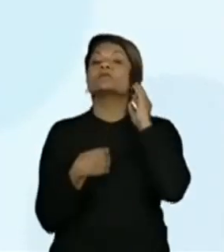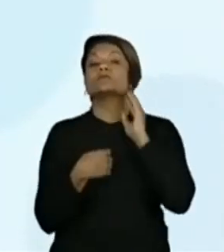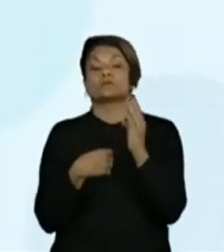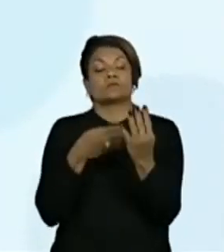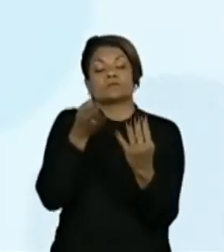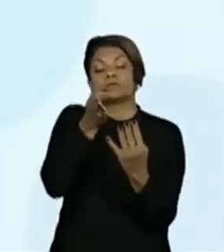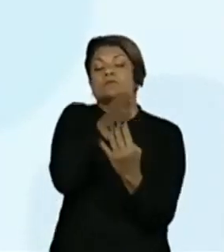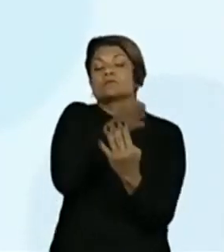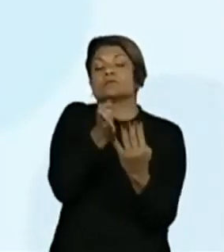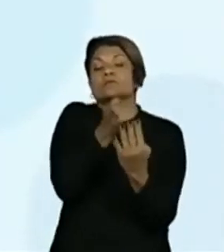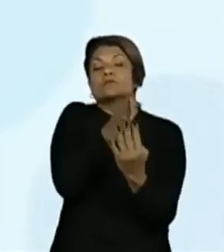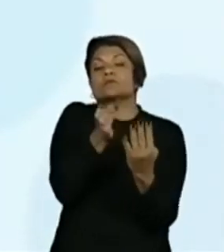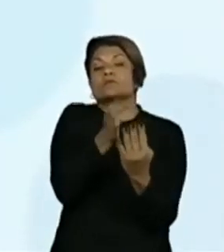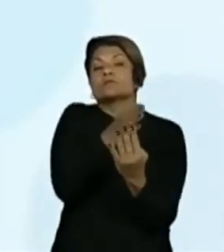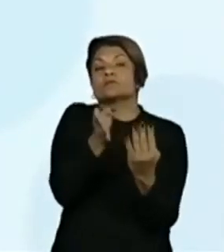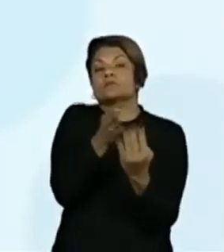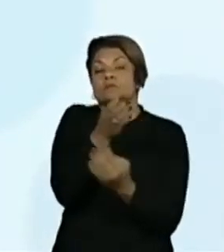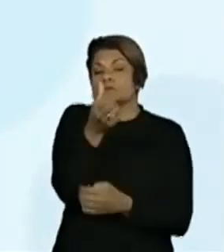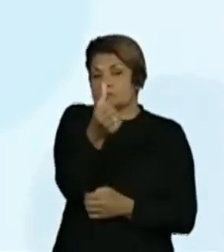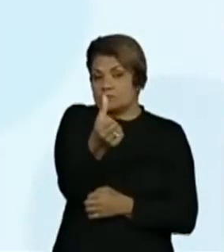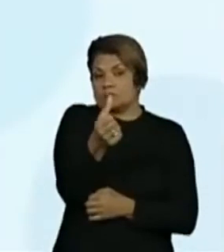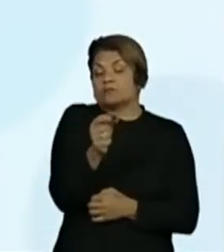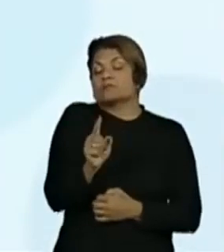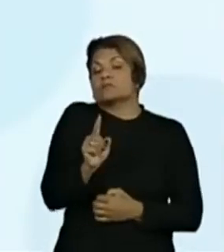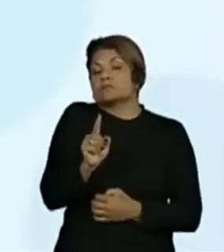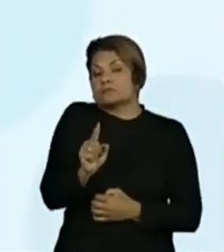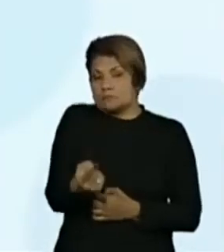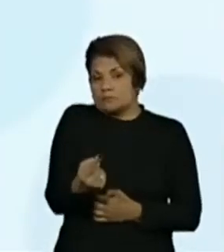vale quanto? Vamos decompor. Seis mil